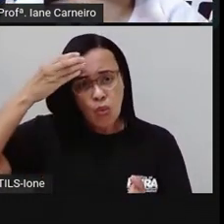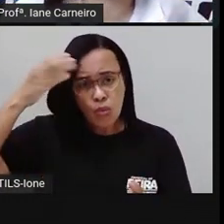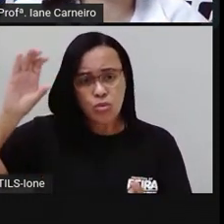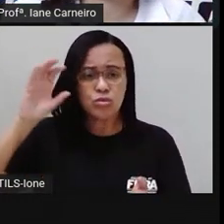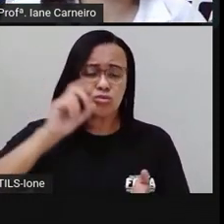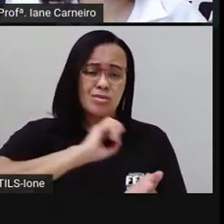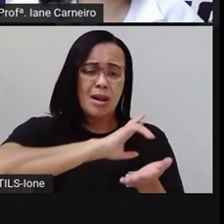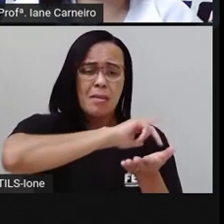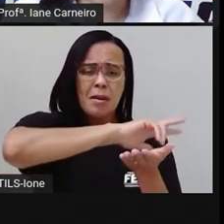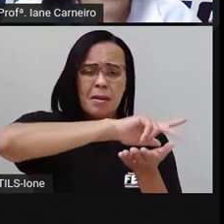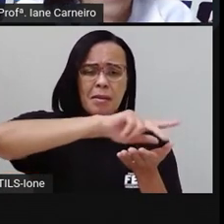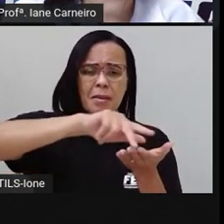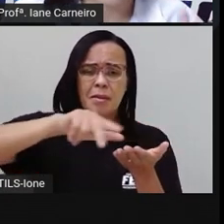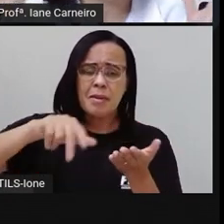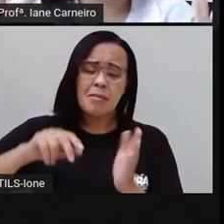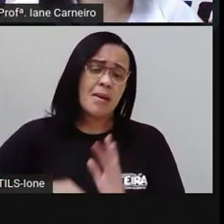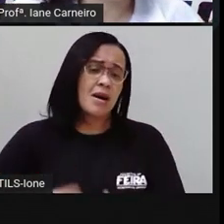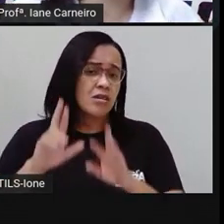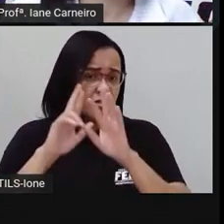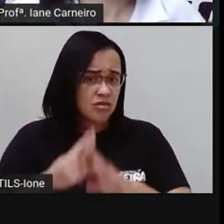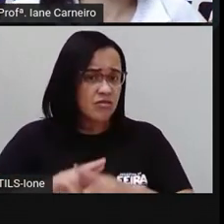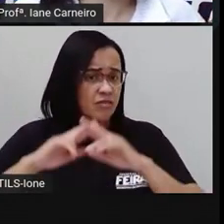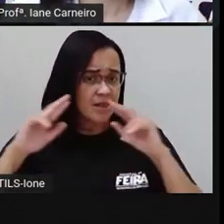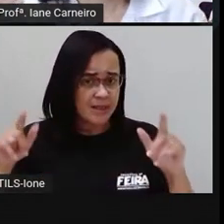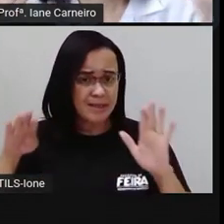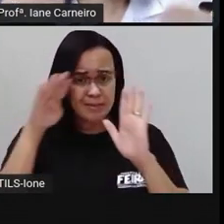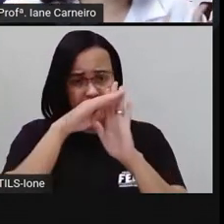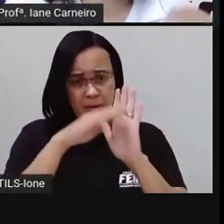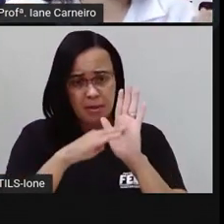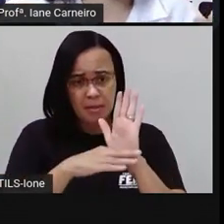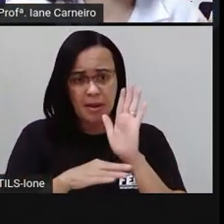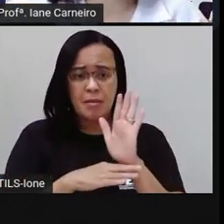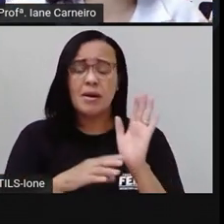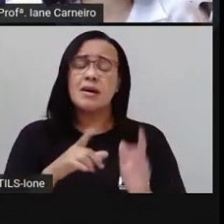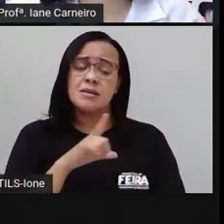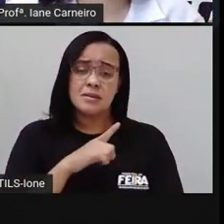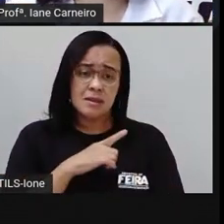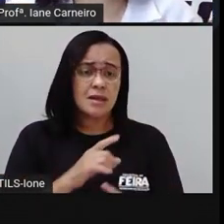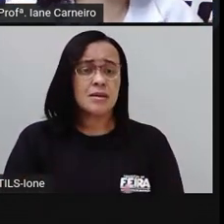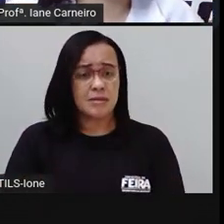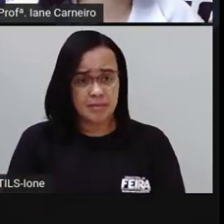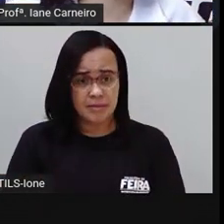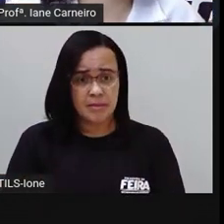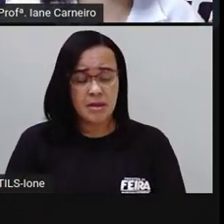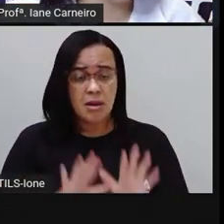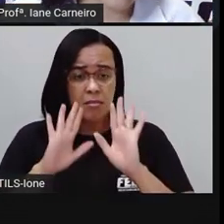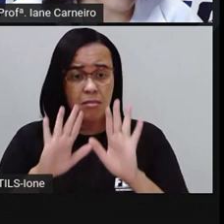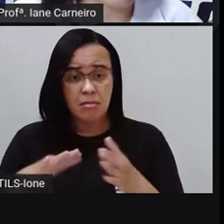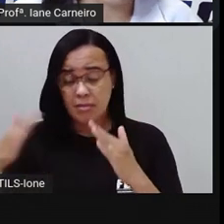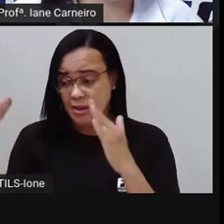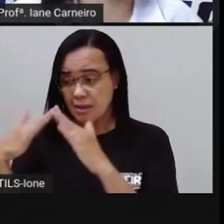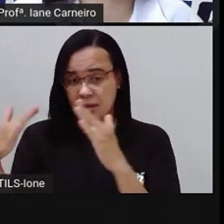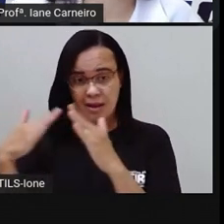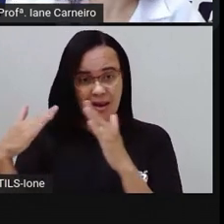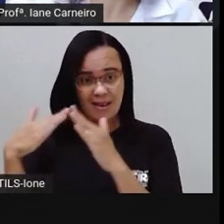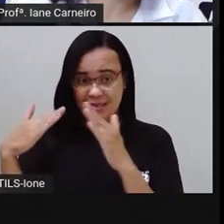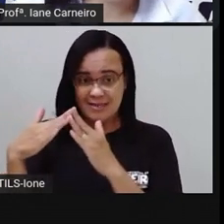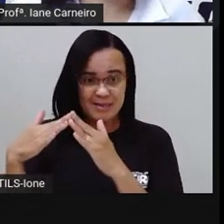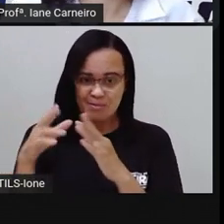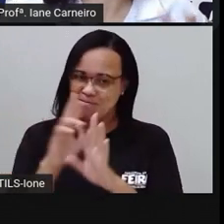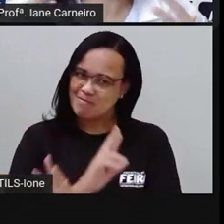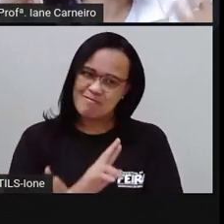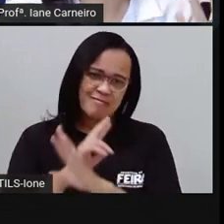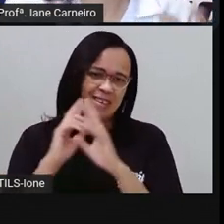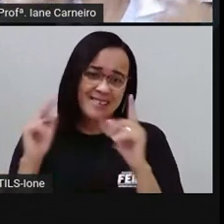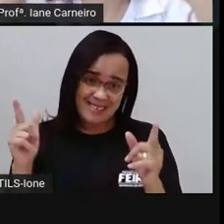né? Que a gente, a Pró não vai conseguir listar aqui todas, né? E na sua casa, talvez, você não tivesse acesso a essas pessoas. E na